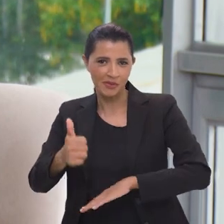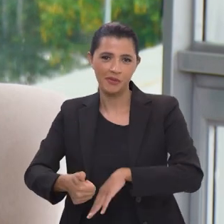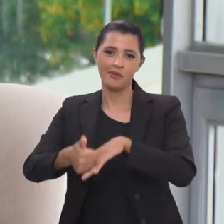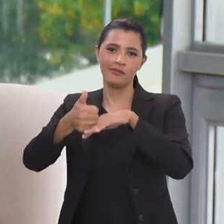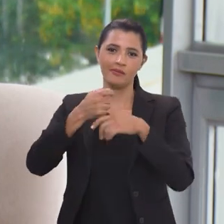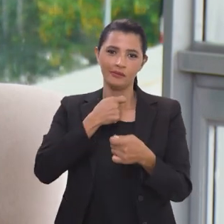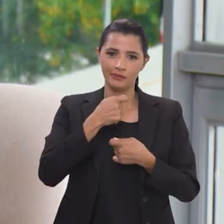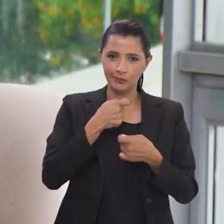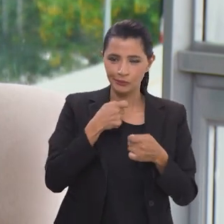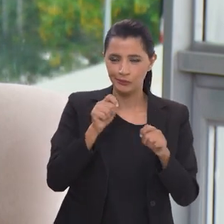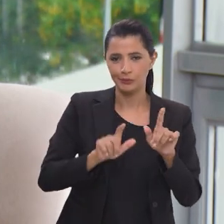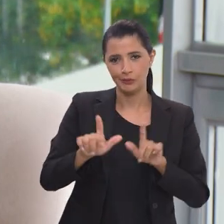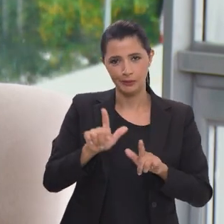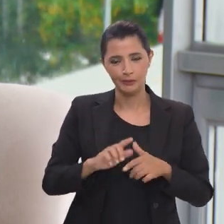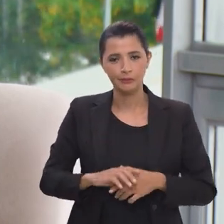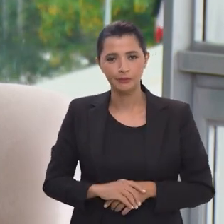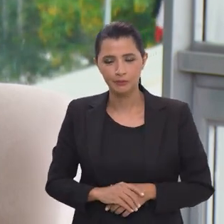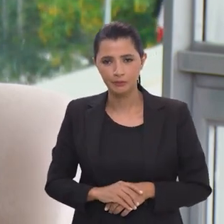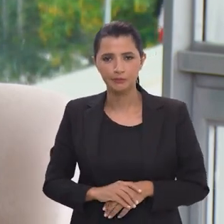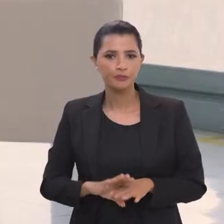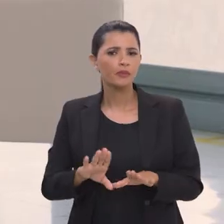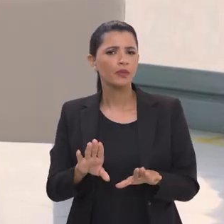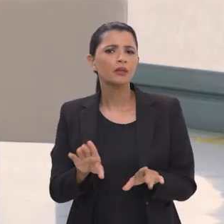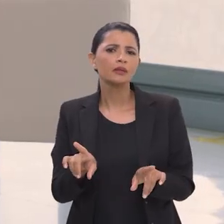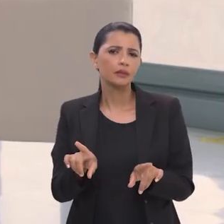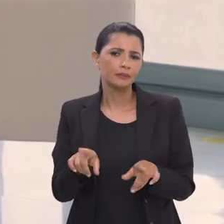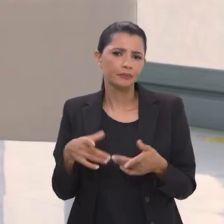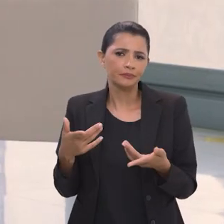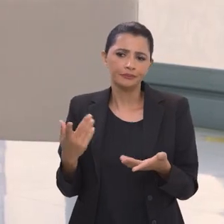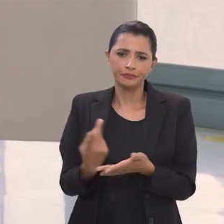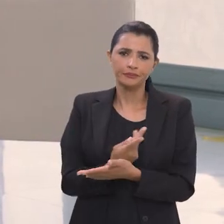jornalismo. Apesar disso,